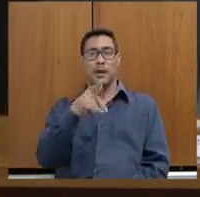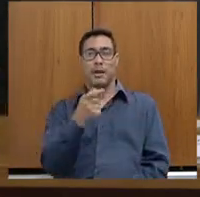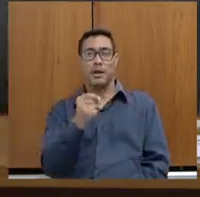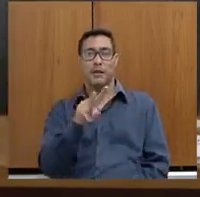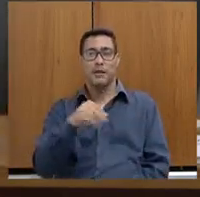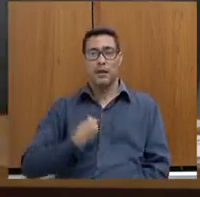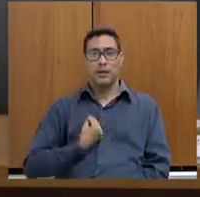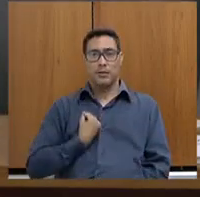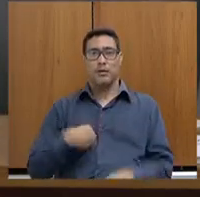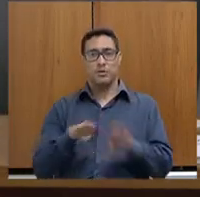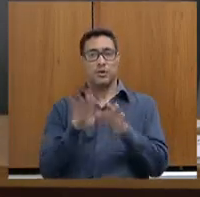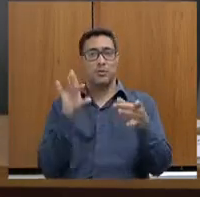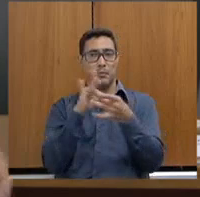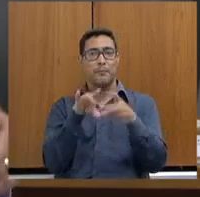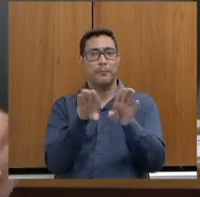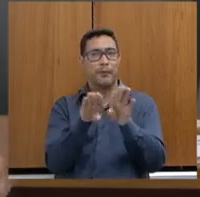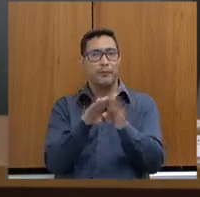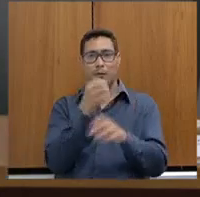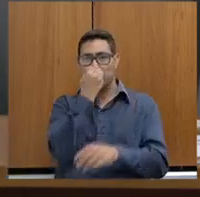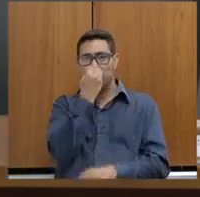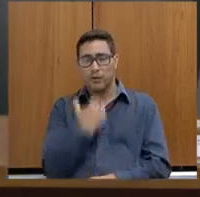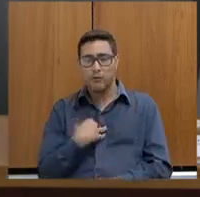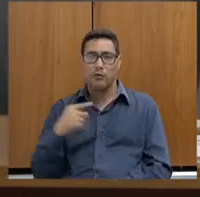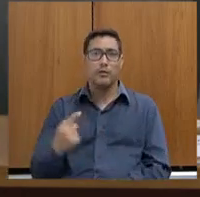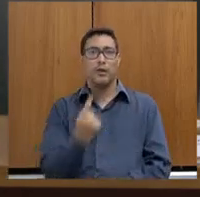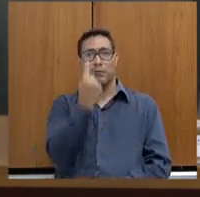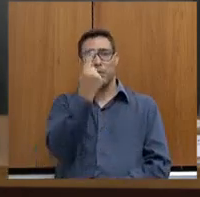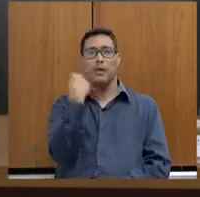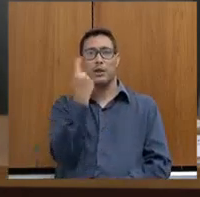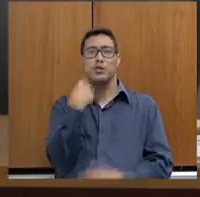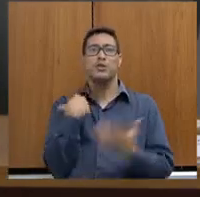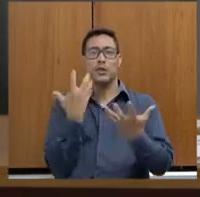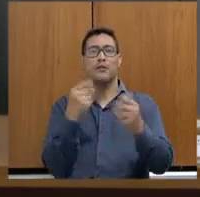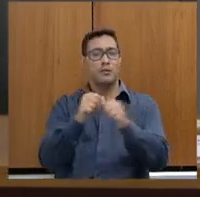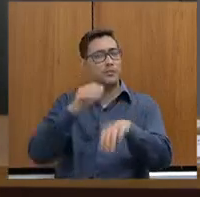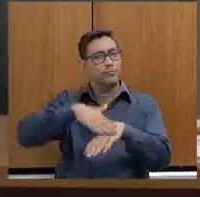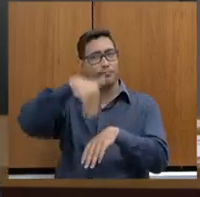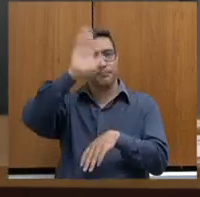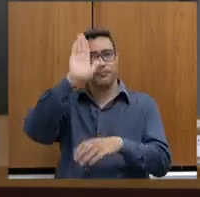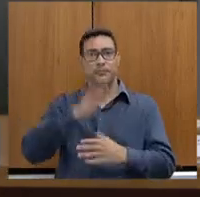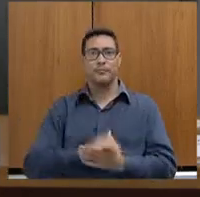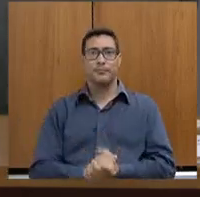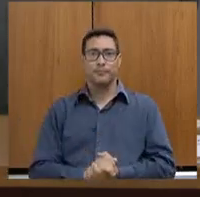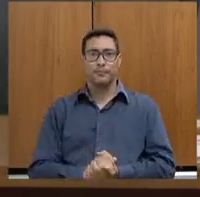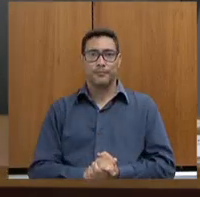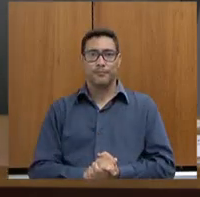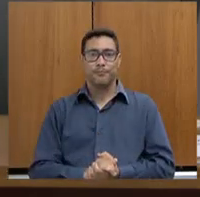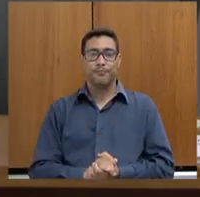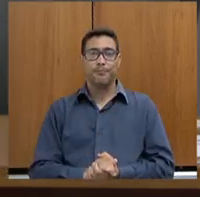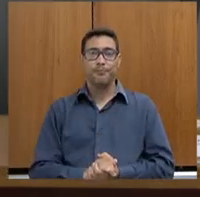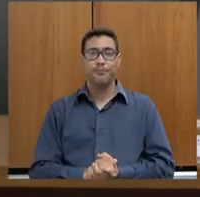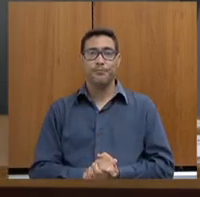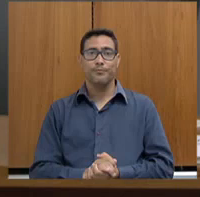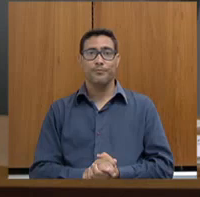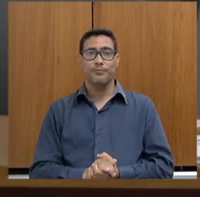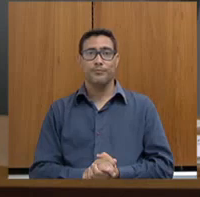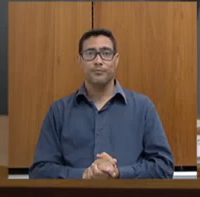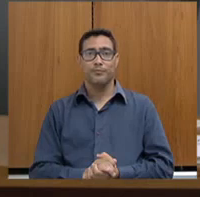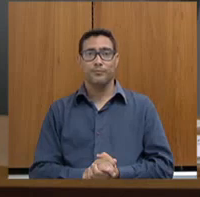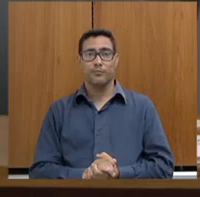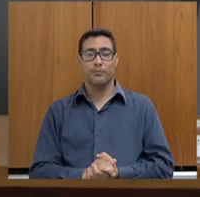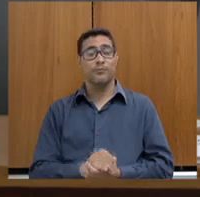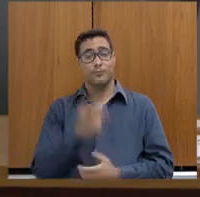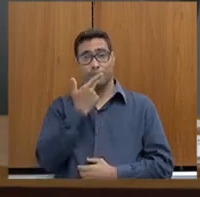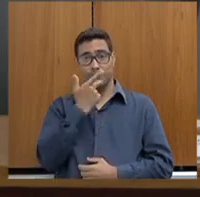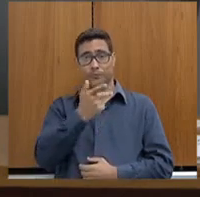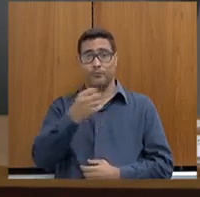operação integrada com a Marinha, que foi um sucesso, também foi a primeira. Nós pretendemos fazer muitas outras também. Pode passar. Falando